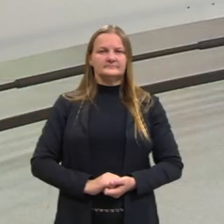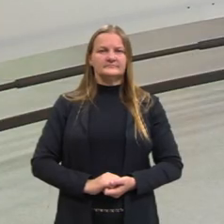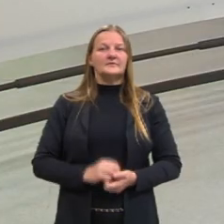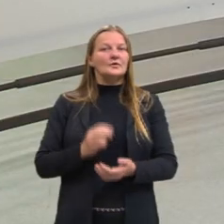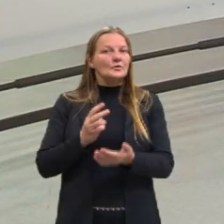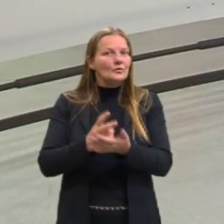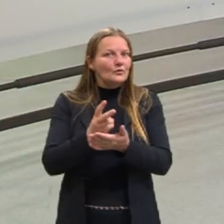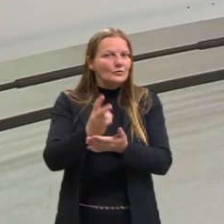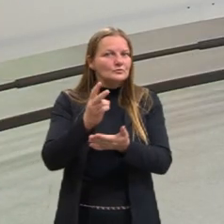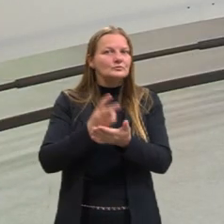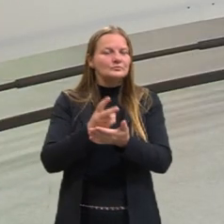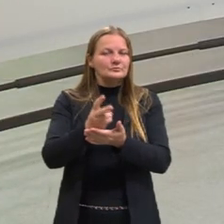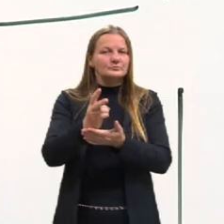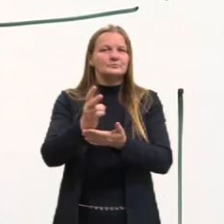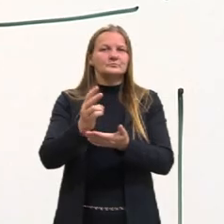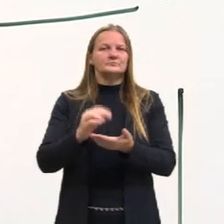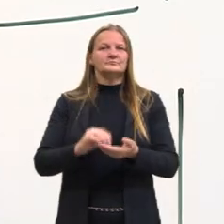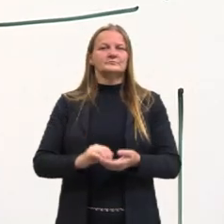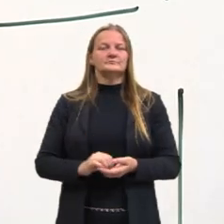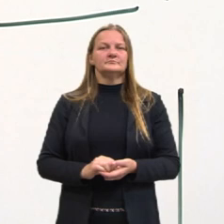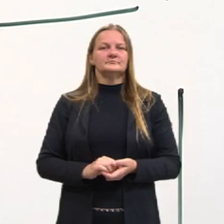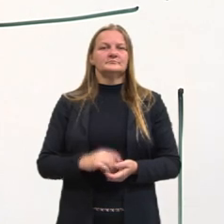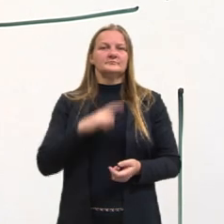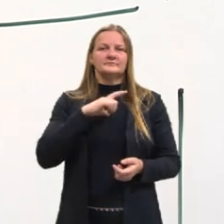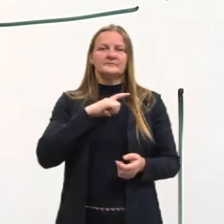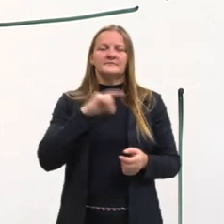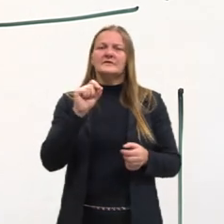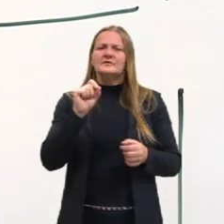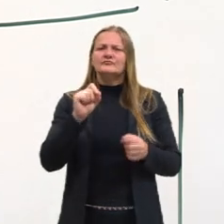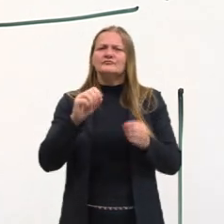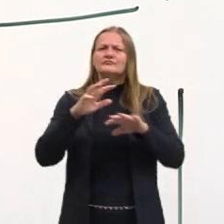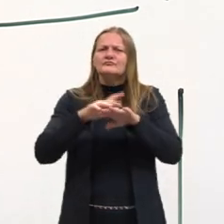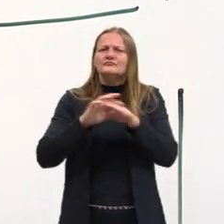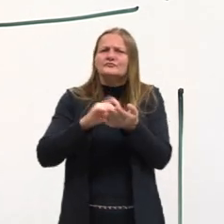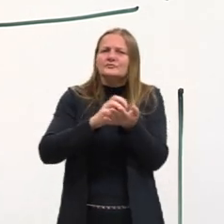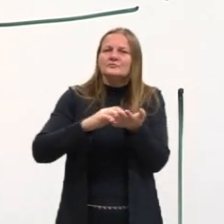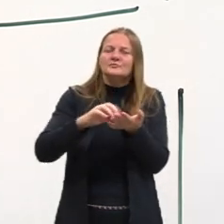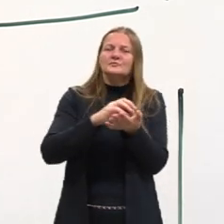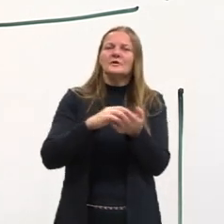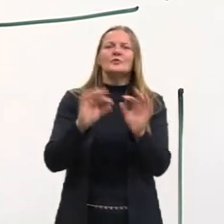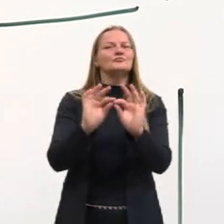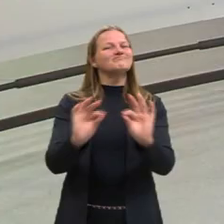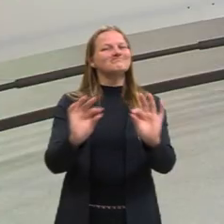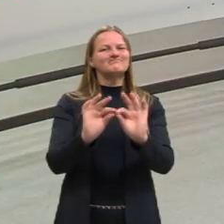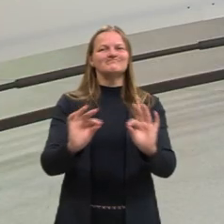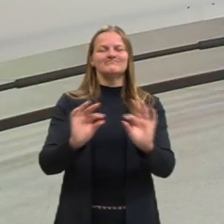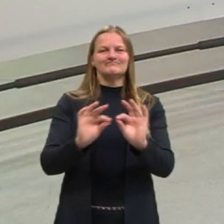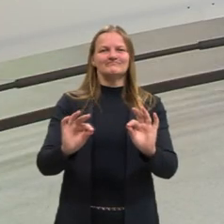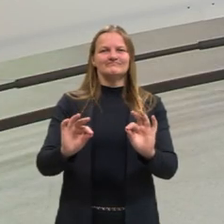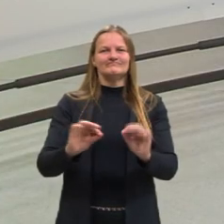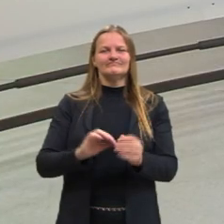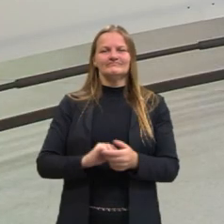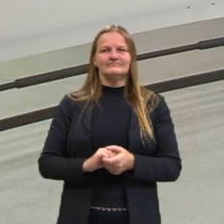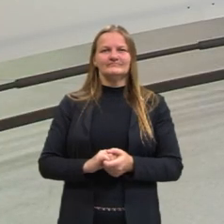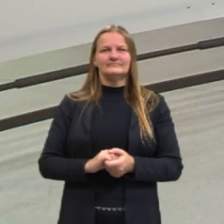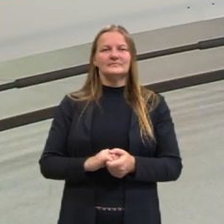Continuando, então, nós temos aqui que esses cálculos podem ser simplificados da seguinte forma.